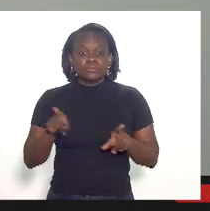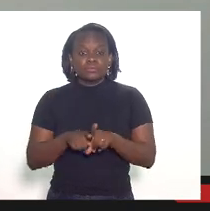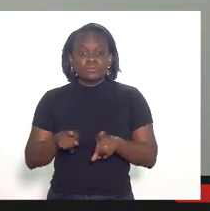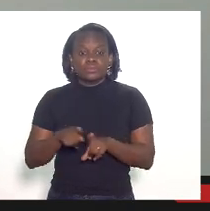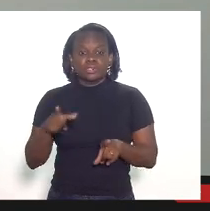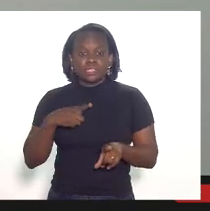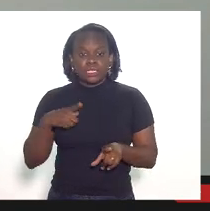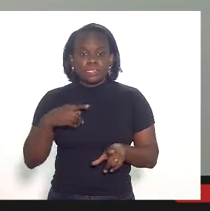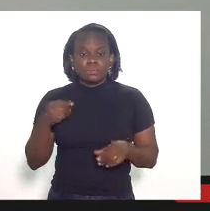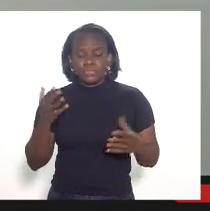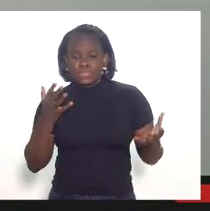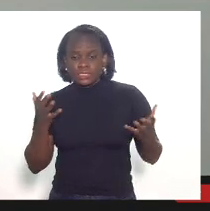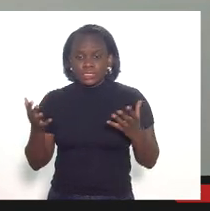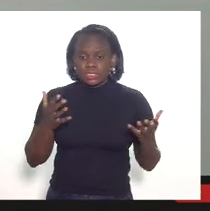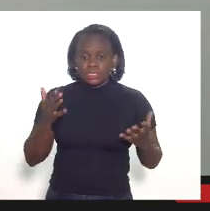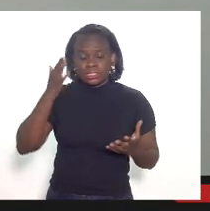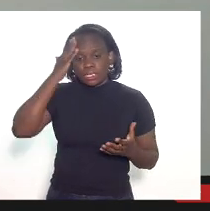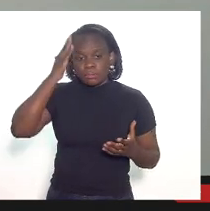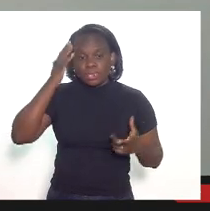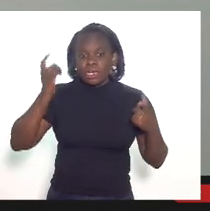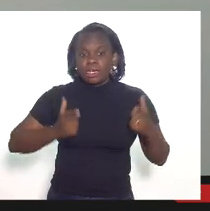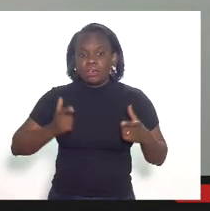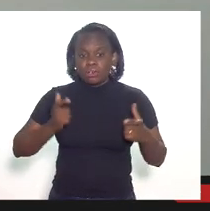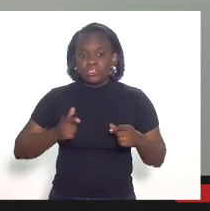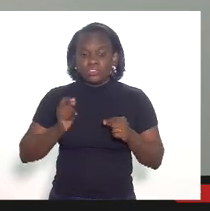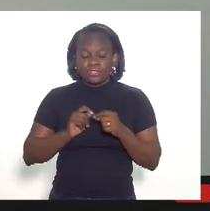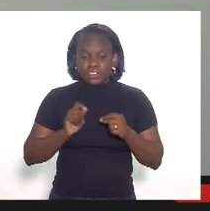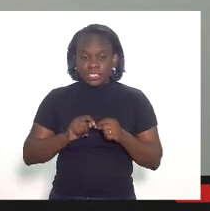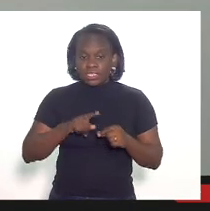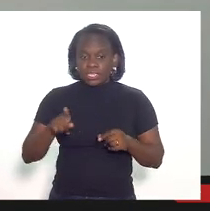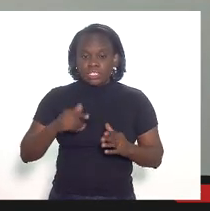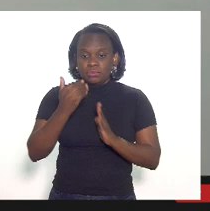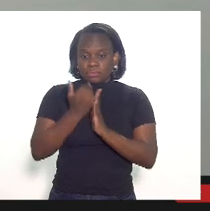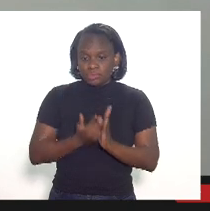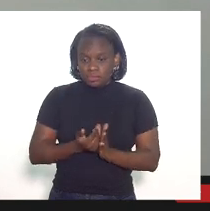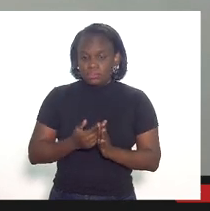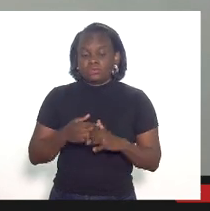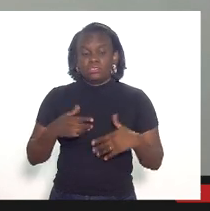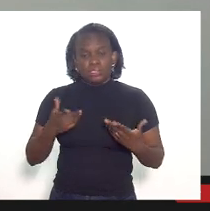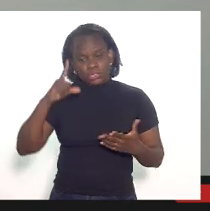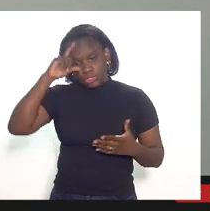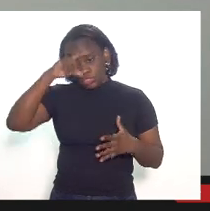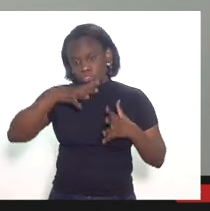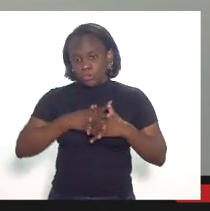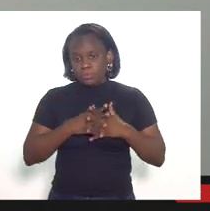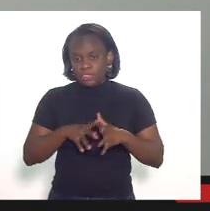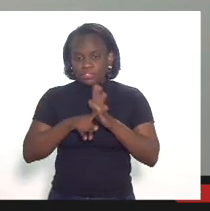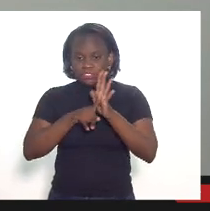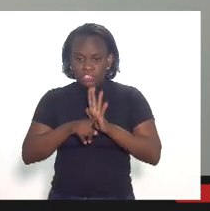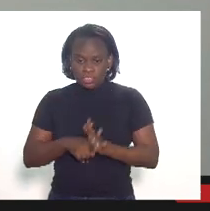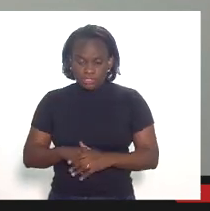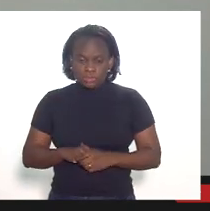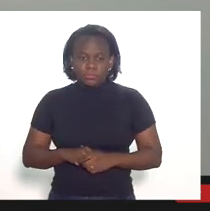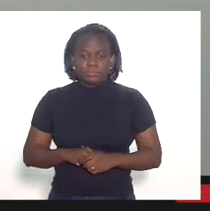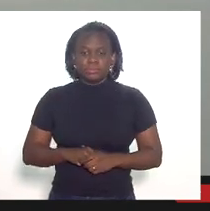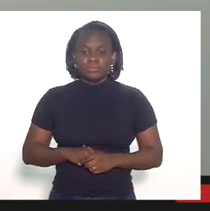existe muita insegurança em saber aonde foram efetuadas essas deduções e isso complica demais a fiscalização bom